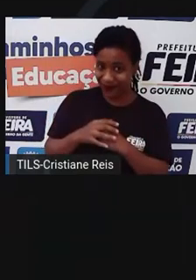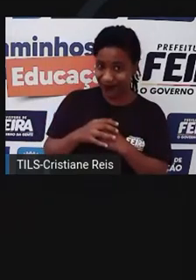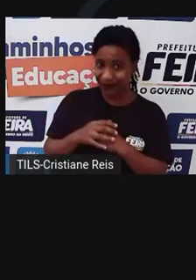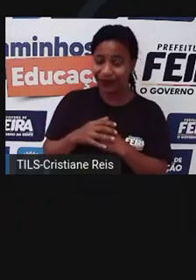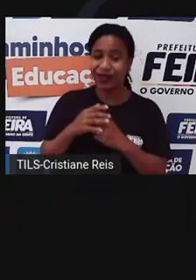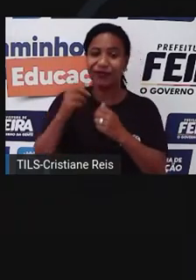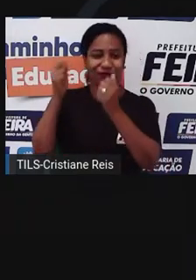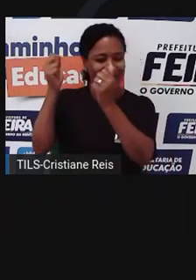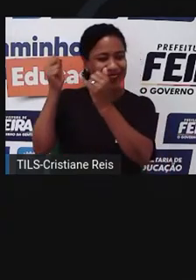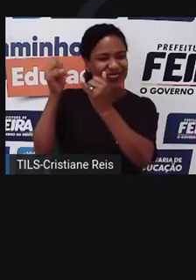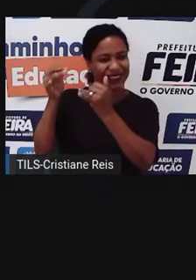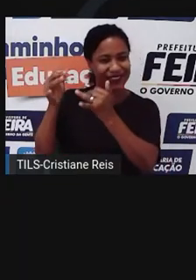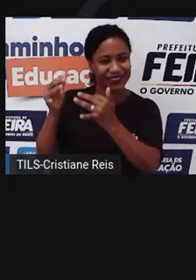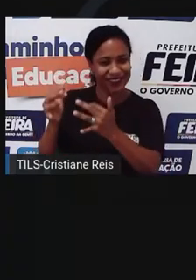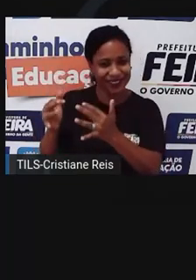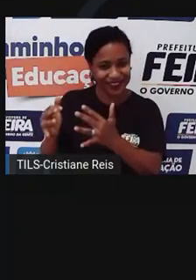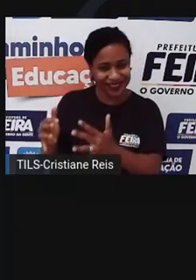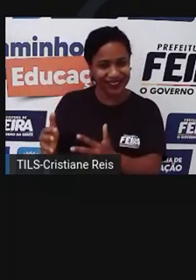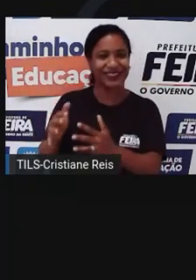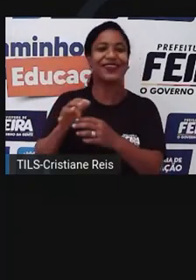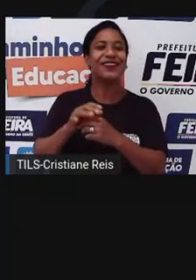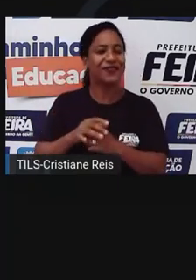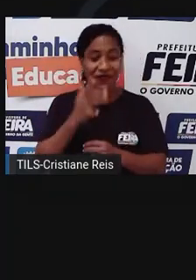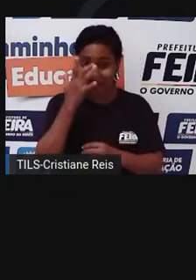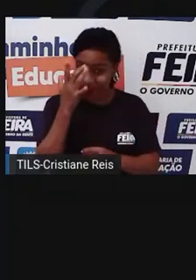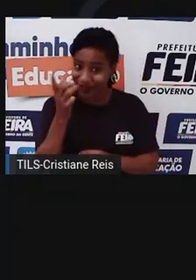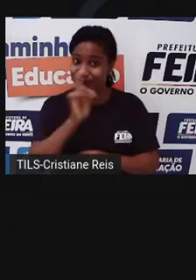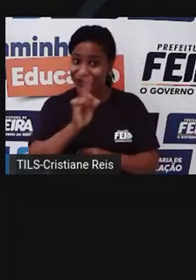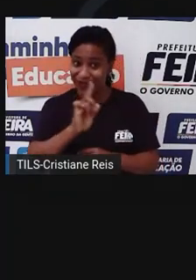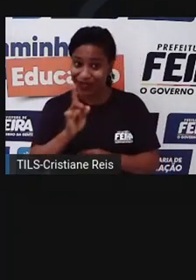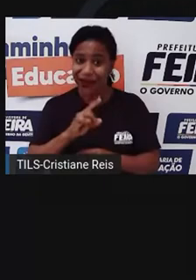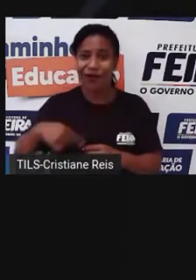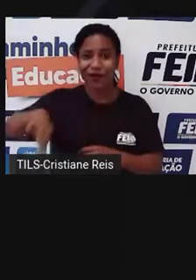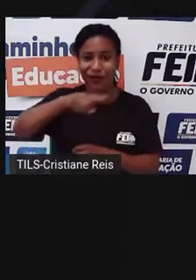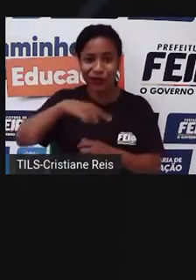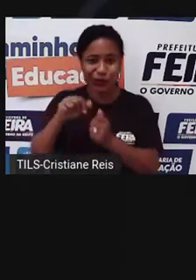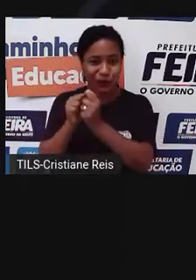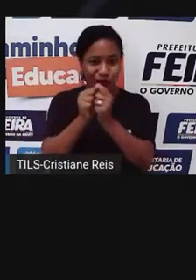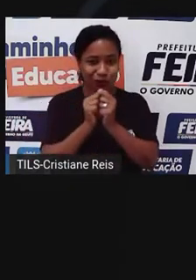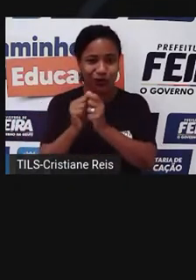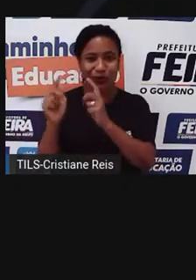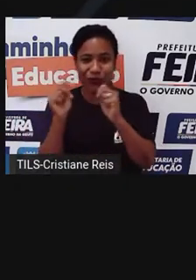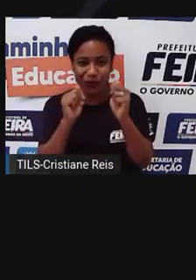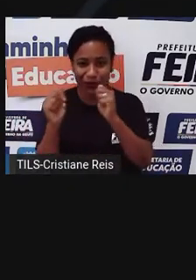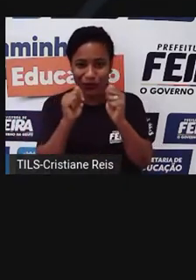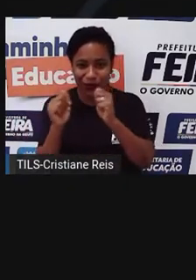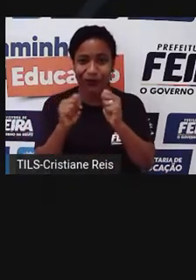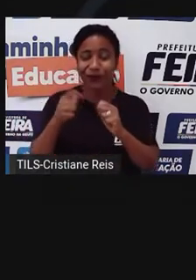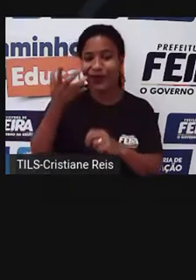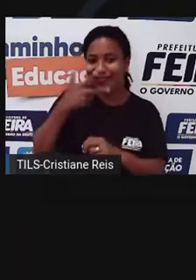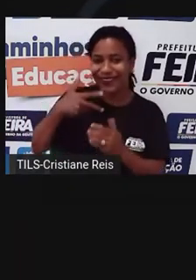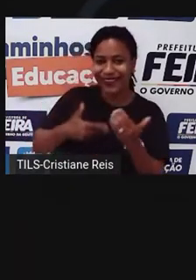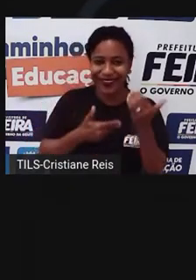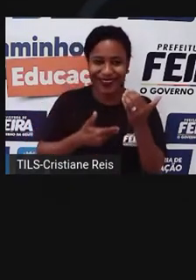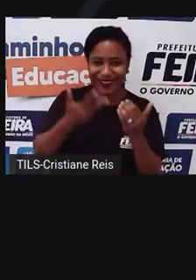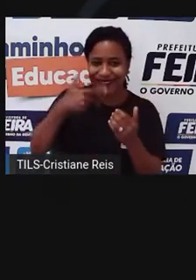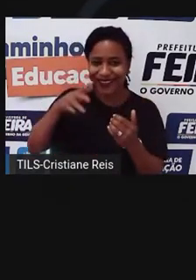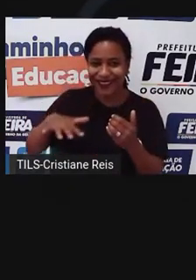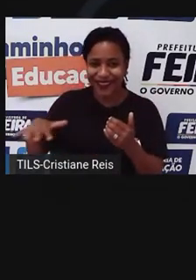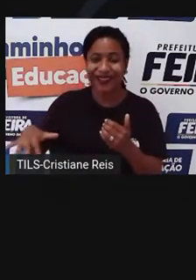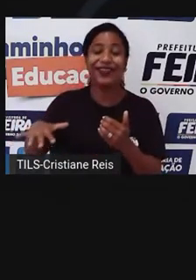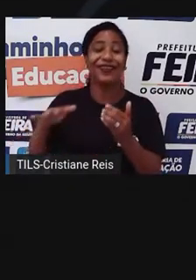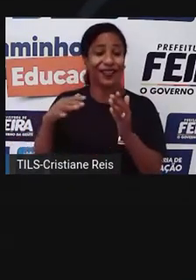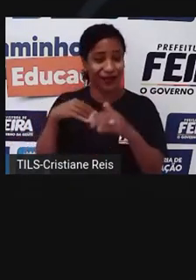não. Mas a gente foi aprendendo a se organizar com as contas todos juntos. Ah, Até a Maria Cebolinha ajudou. No final, a gente